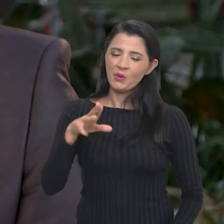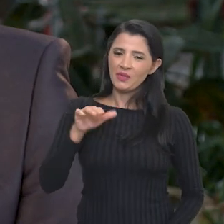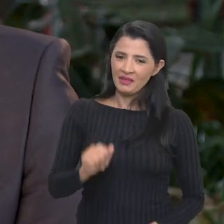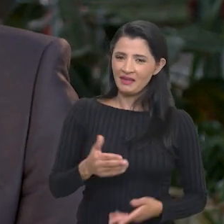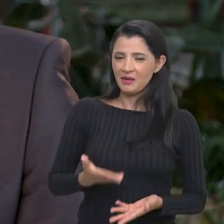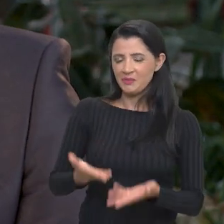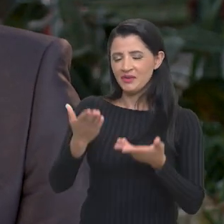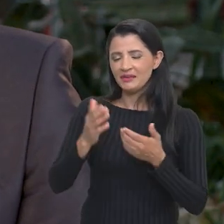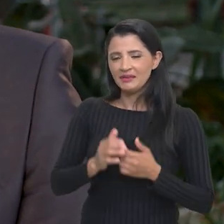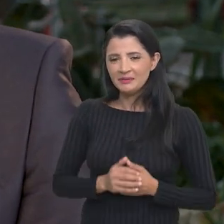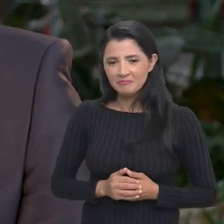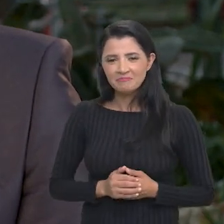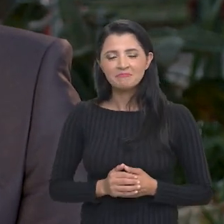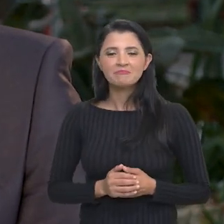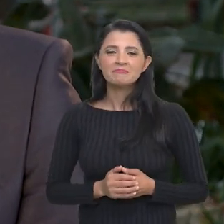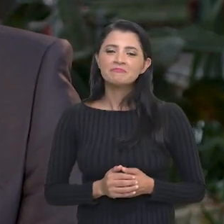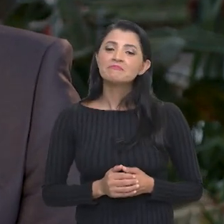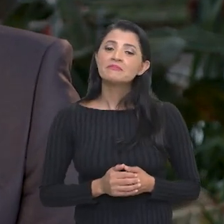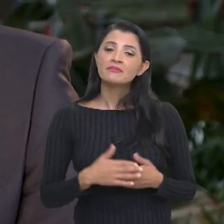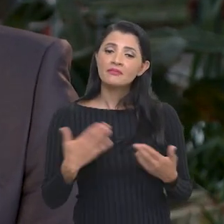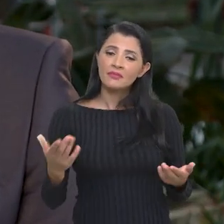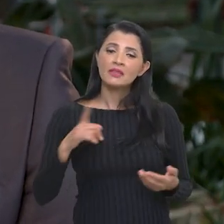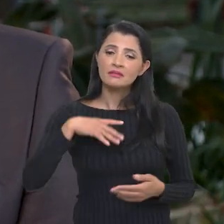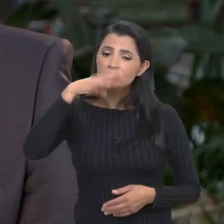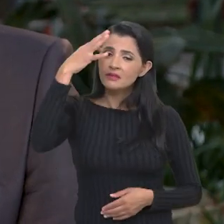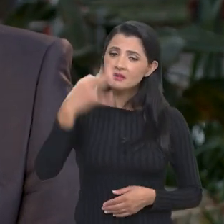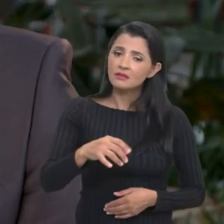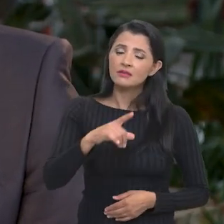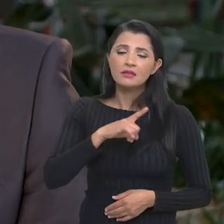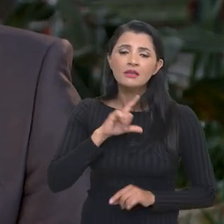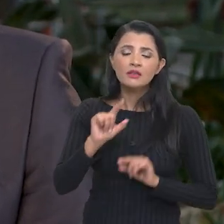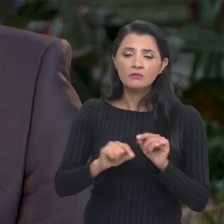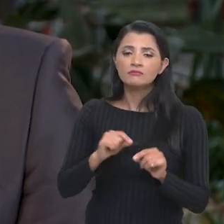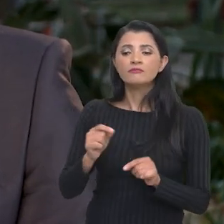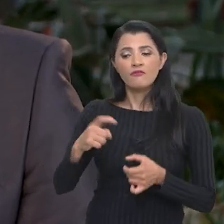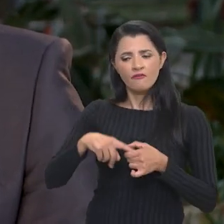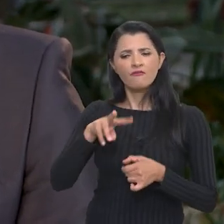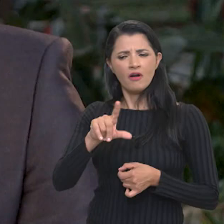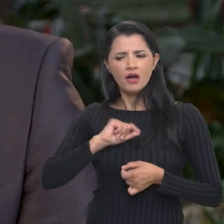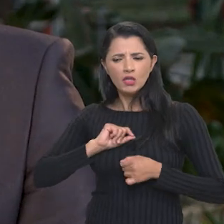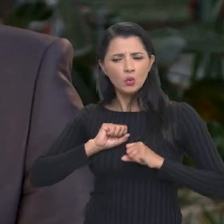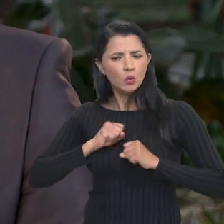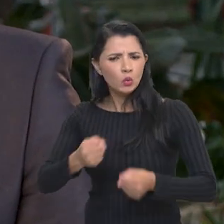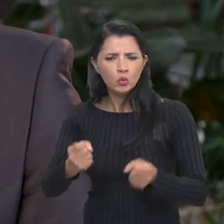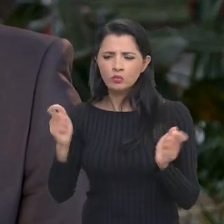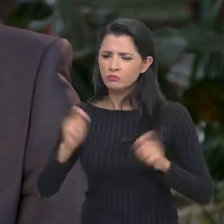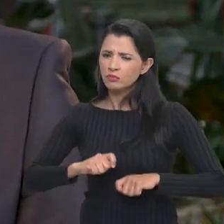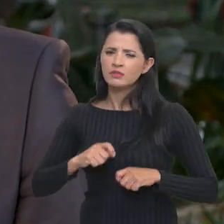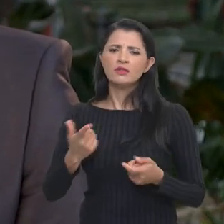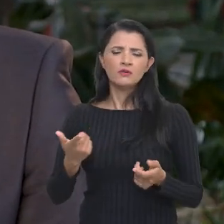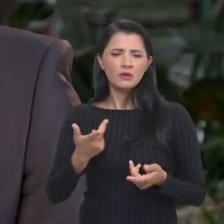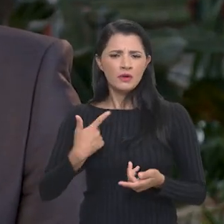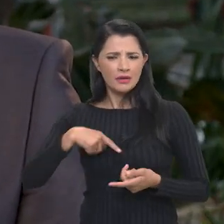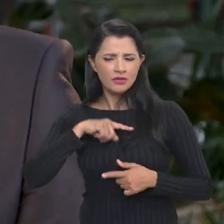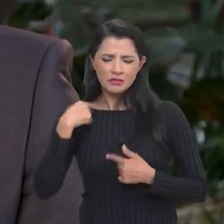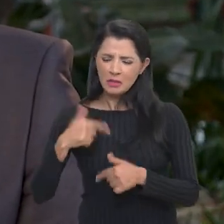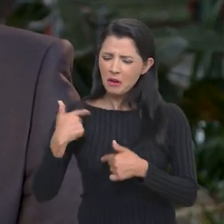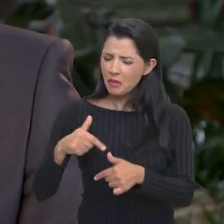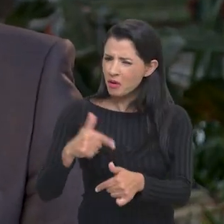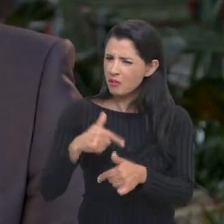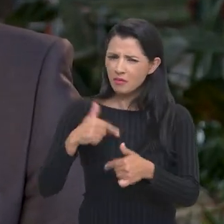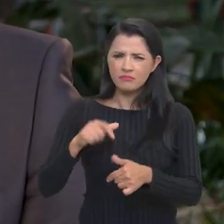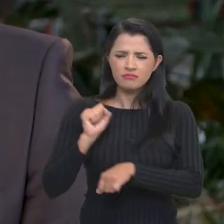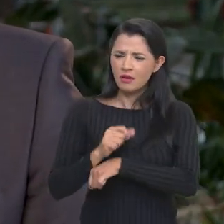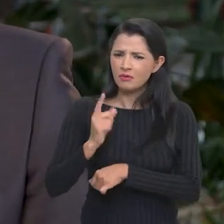aqui na Conab Companhia Nacional de Abastecimento e tenho certeza nós vamos fazer tudo o que tiver ao nosso alcance estamos